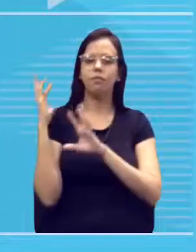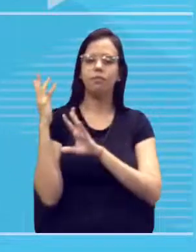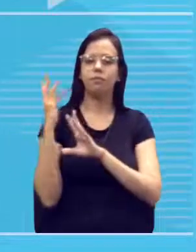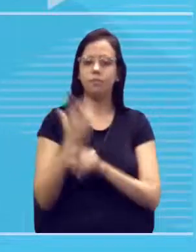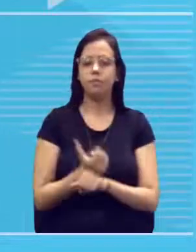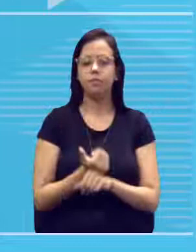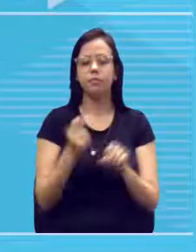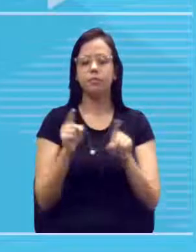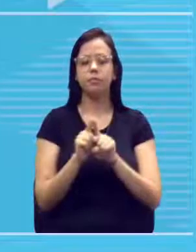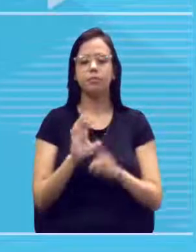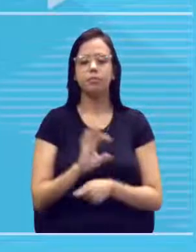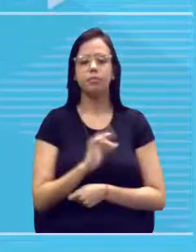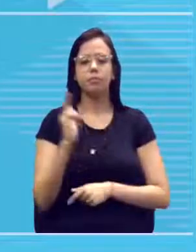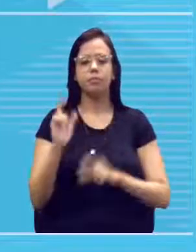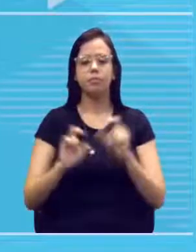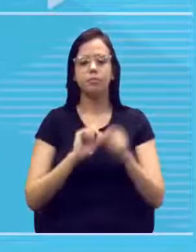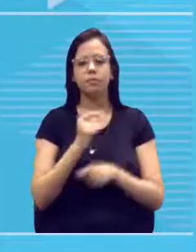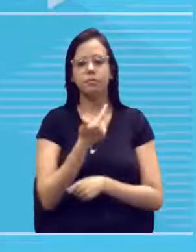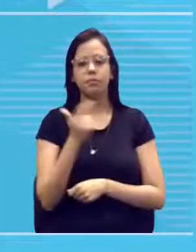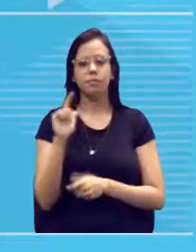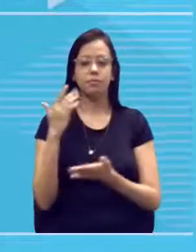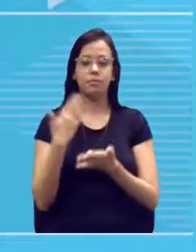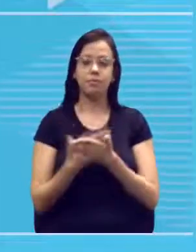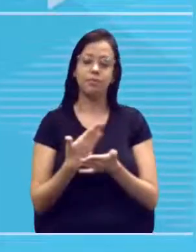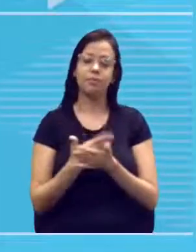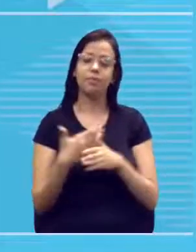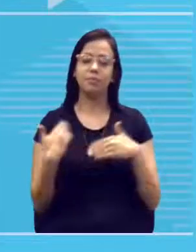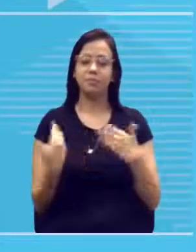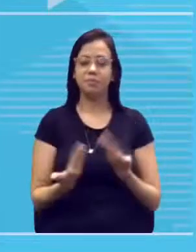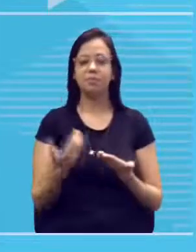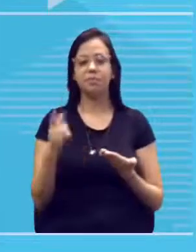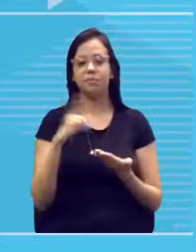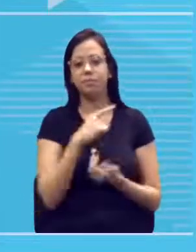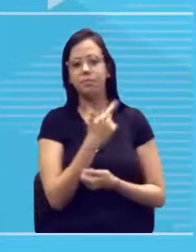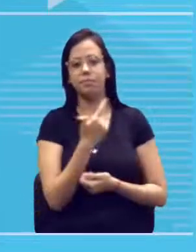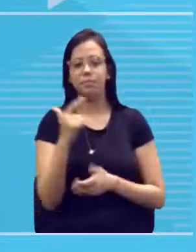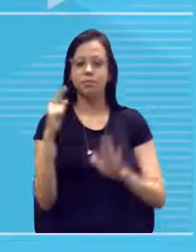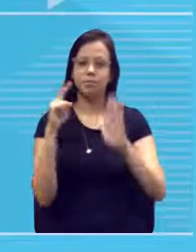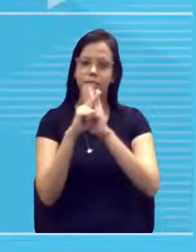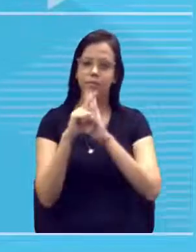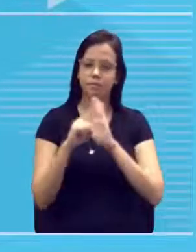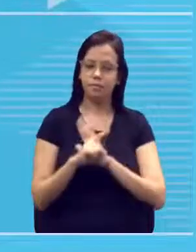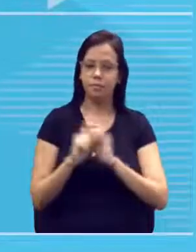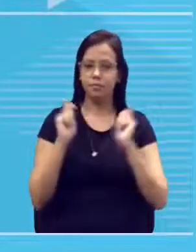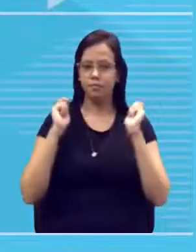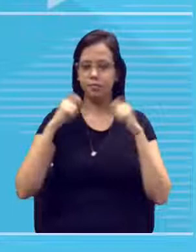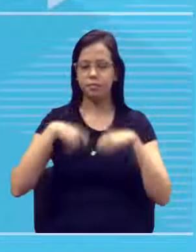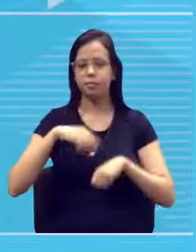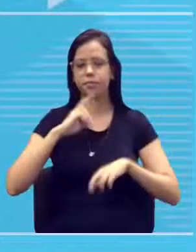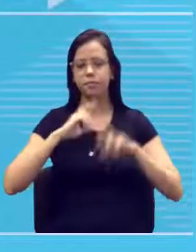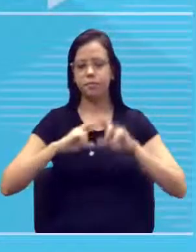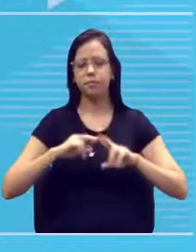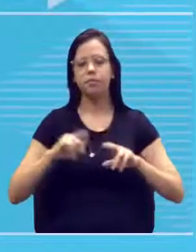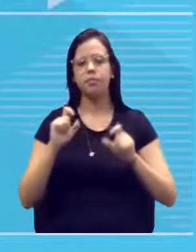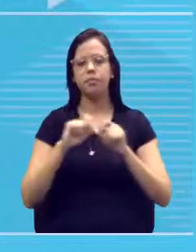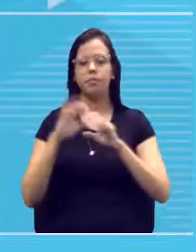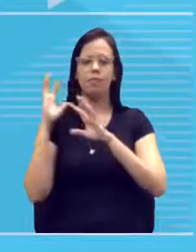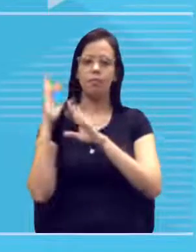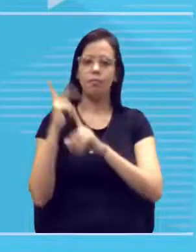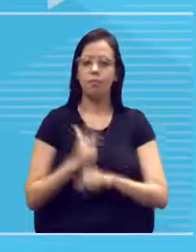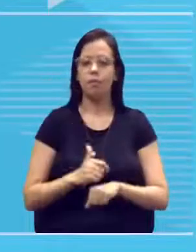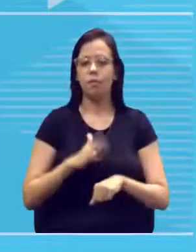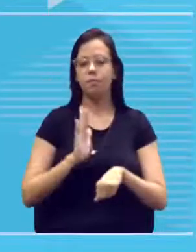claro, né, é uma outra aula, né? Então, a gente trouxe hoje outras questões para que a gente possa fazer essa revisão, assim, mais